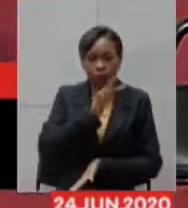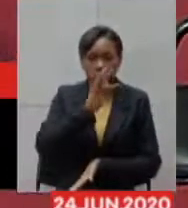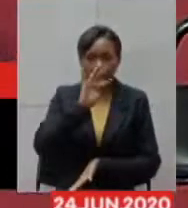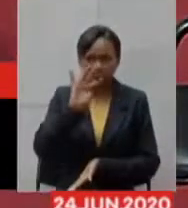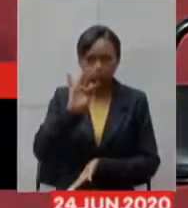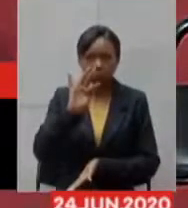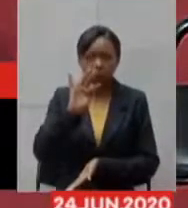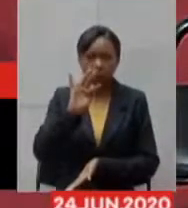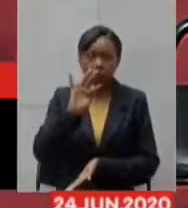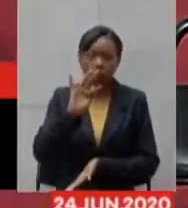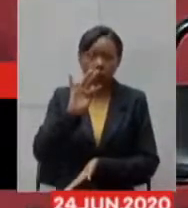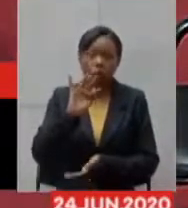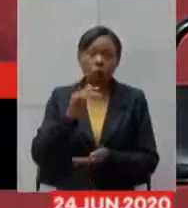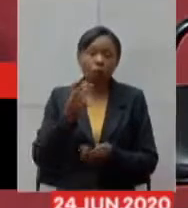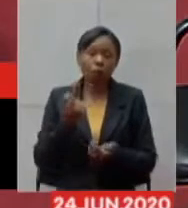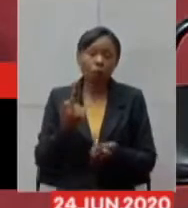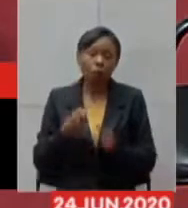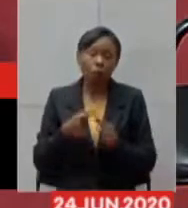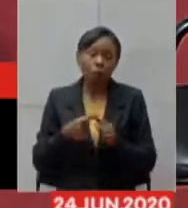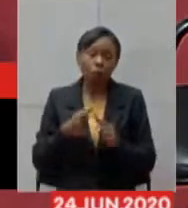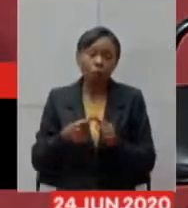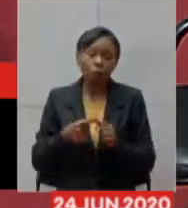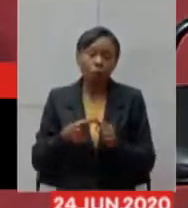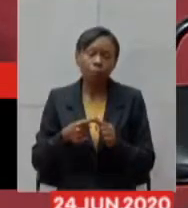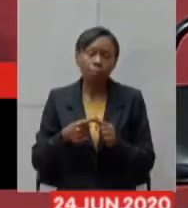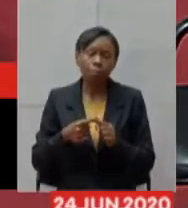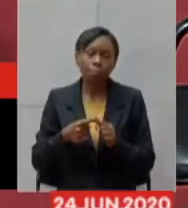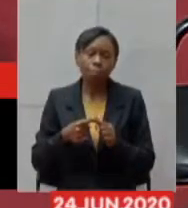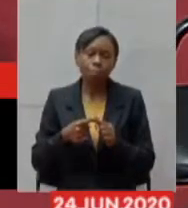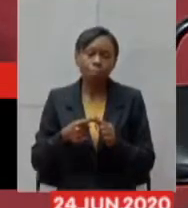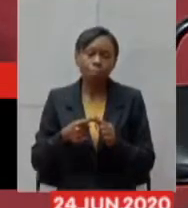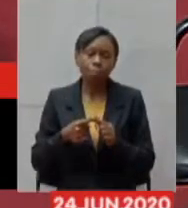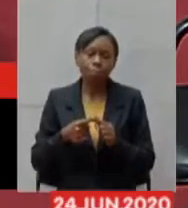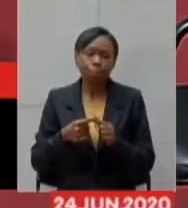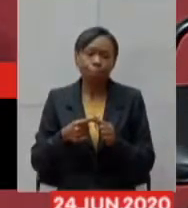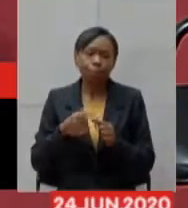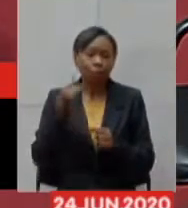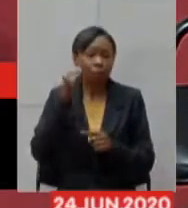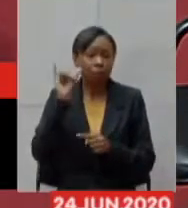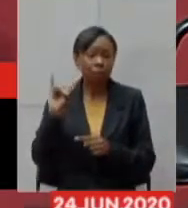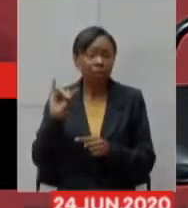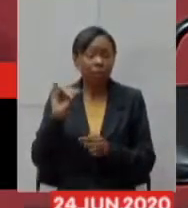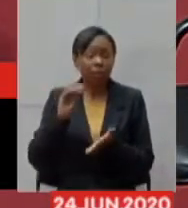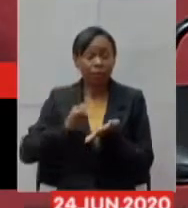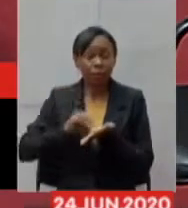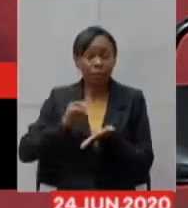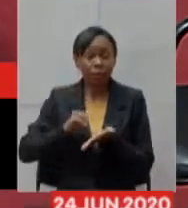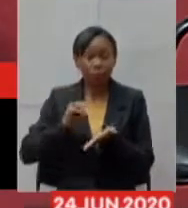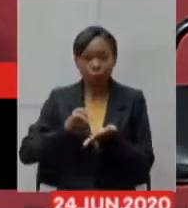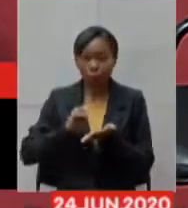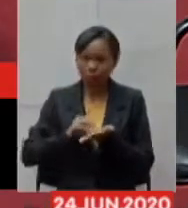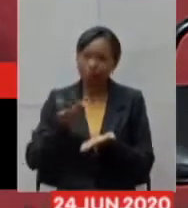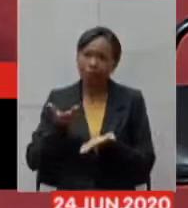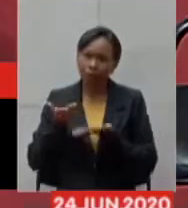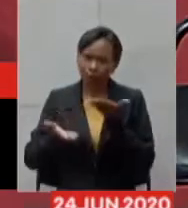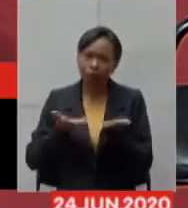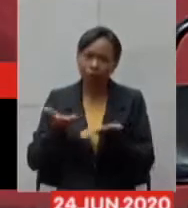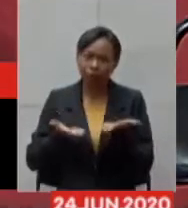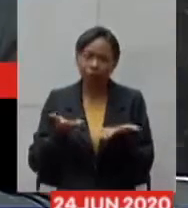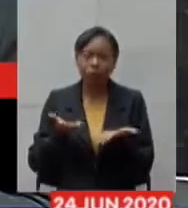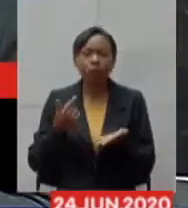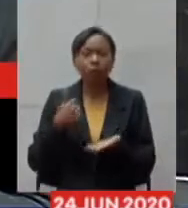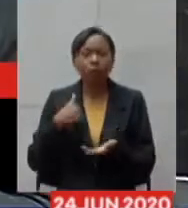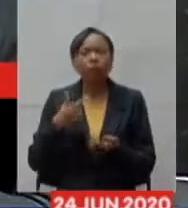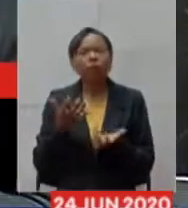é justamente para que não haja risco de desassistência e eu gostaria de enfatizar